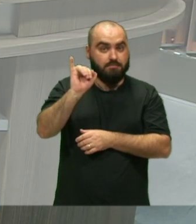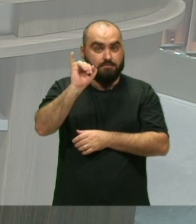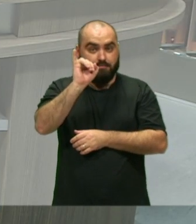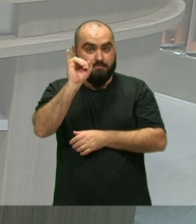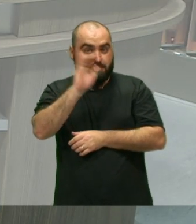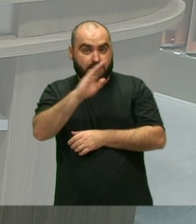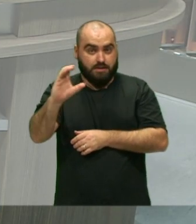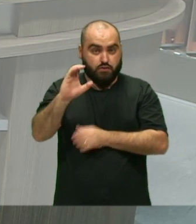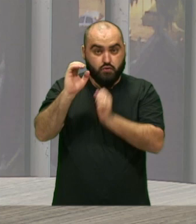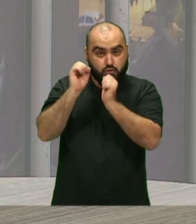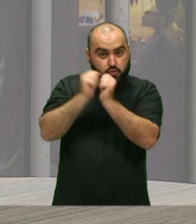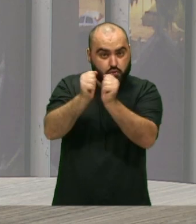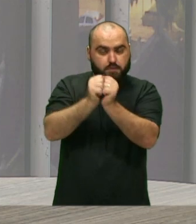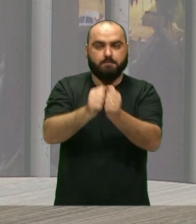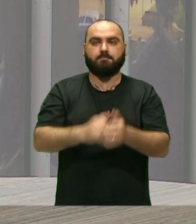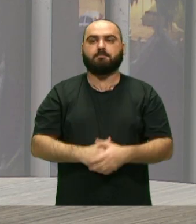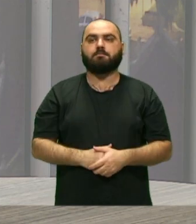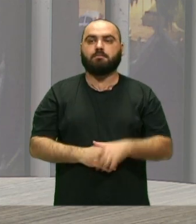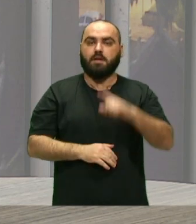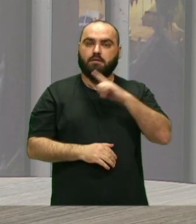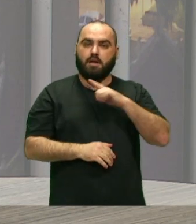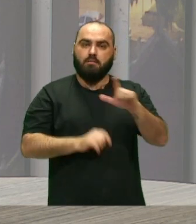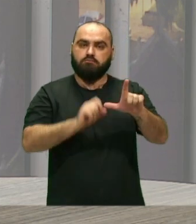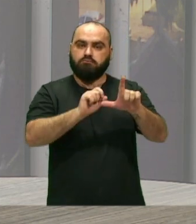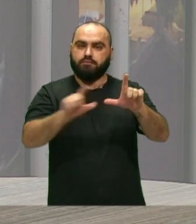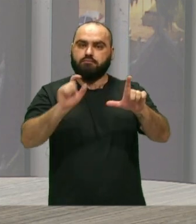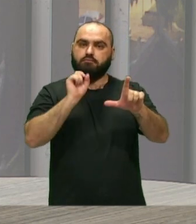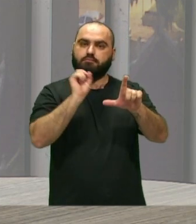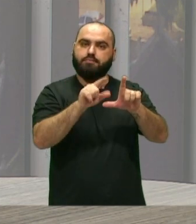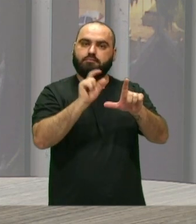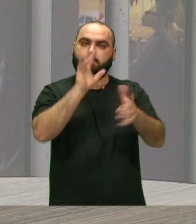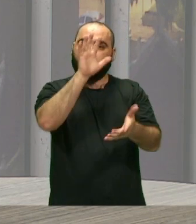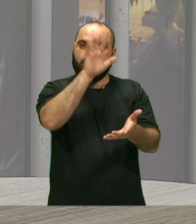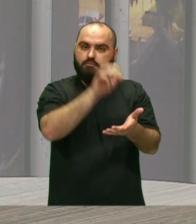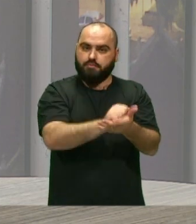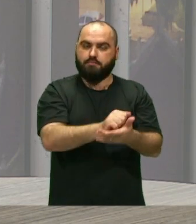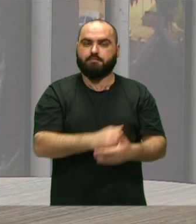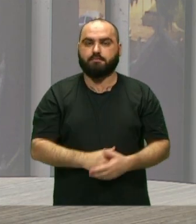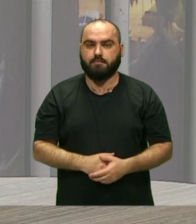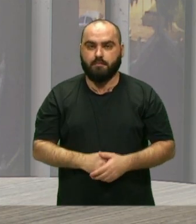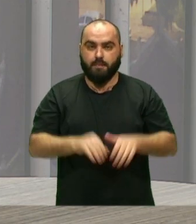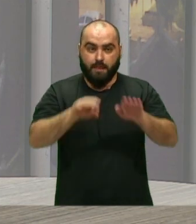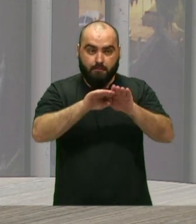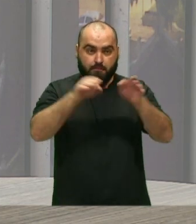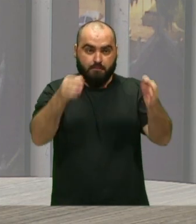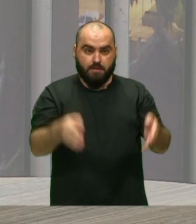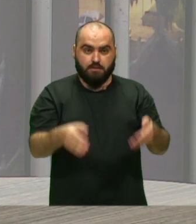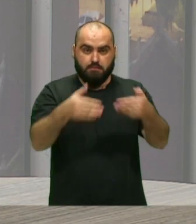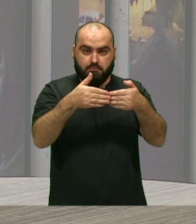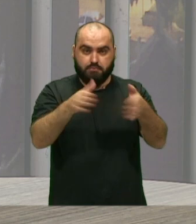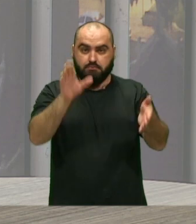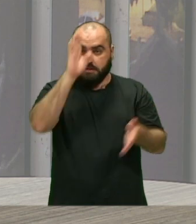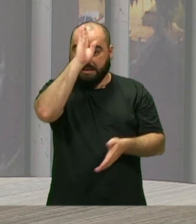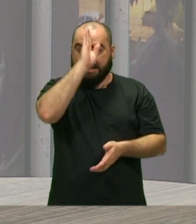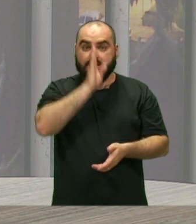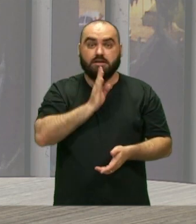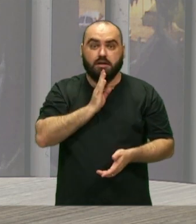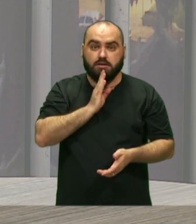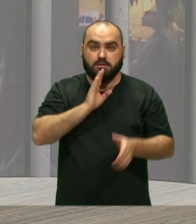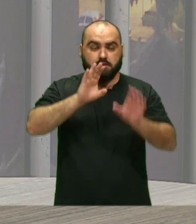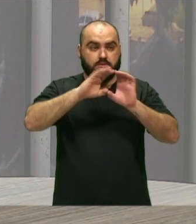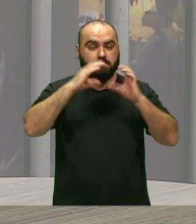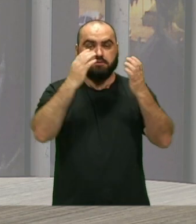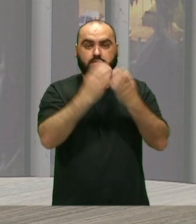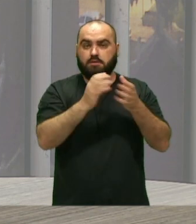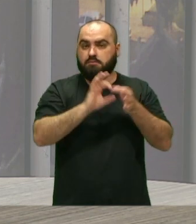Tudo junto E lá tem um link Para as inscrições A mesa de abertura É gratuita Então é aberta a comunidade A gente